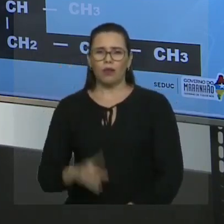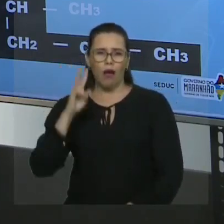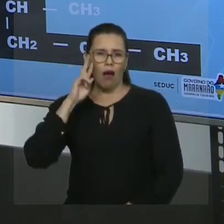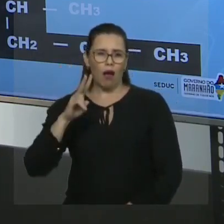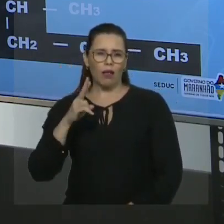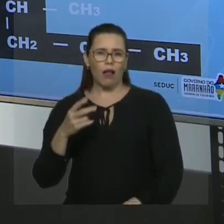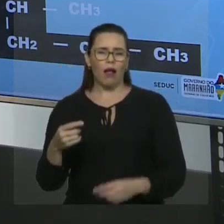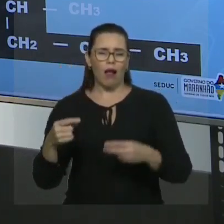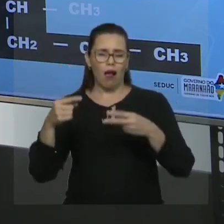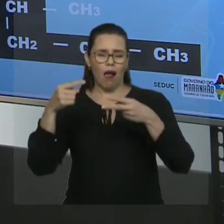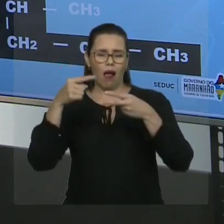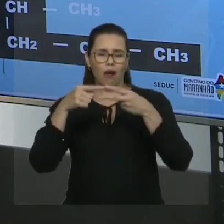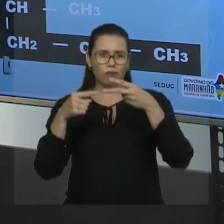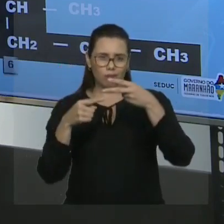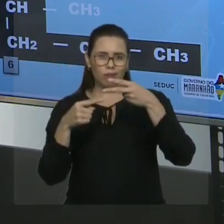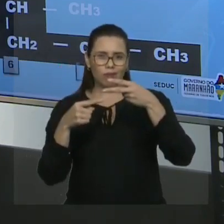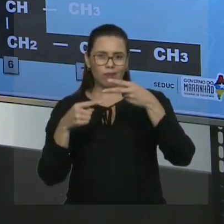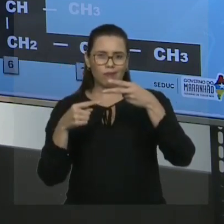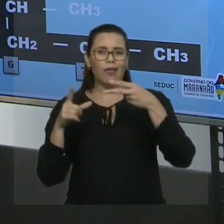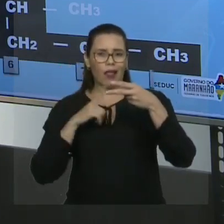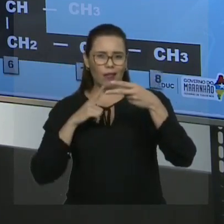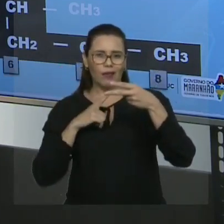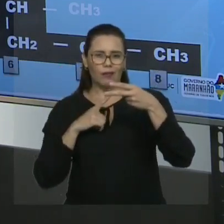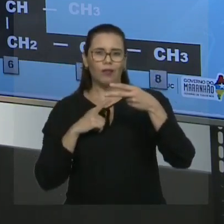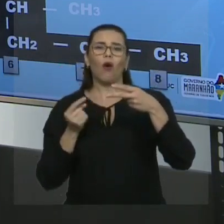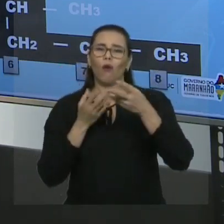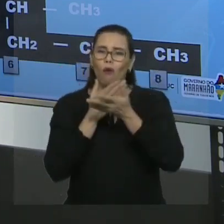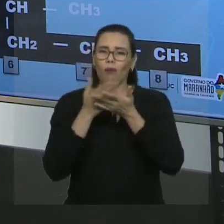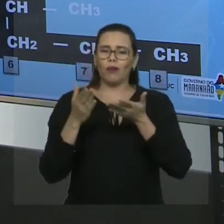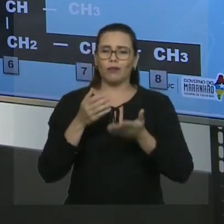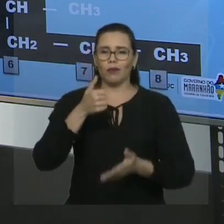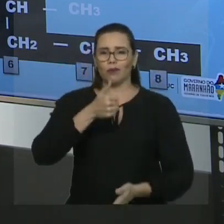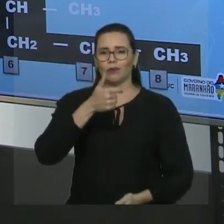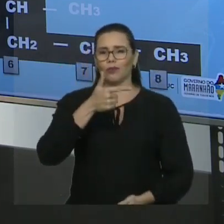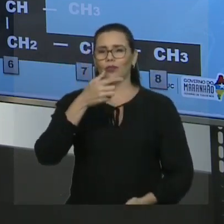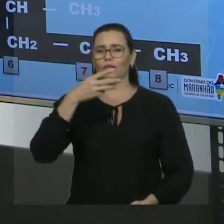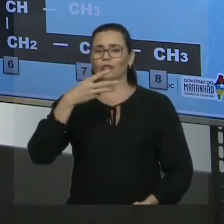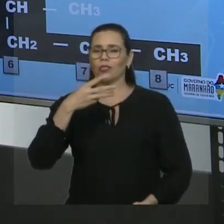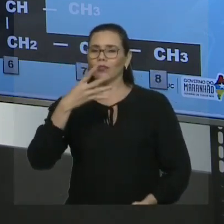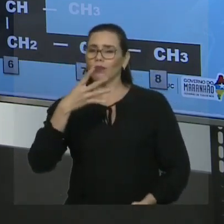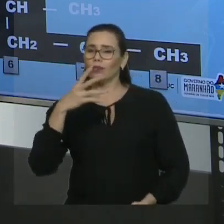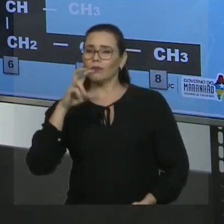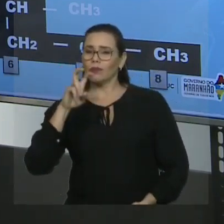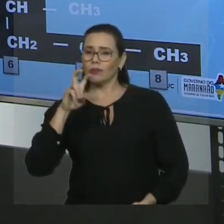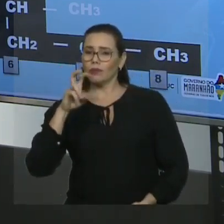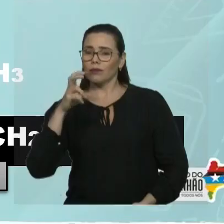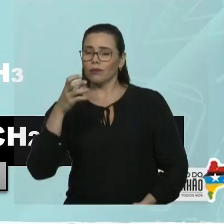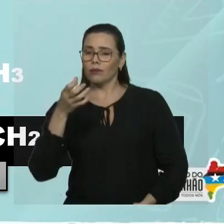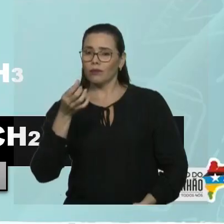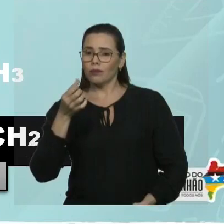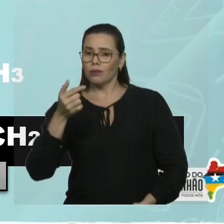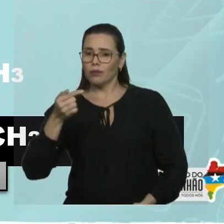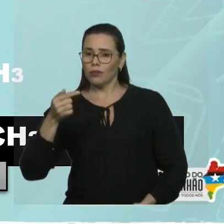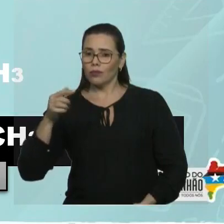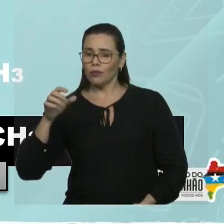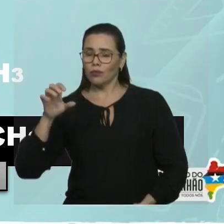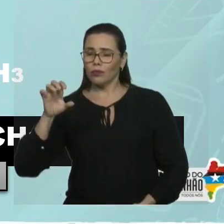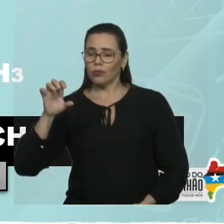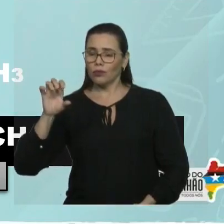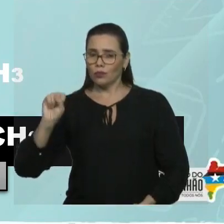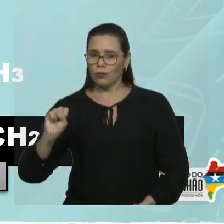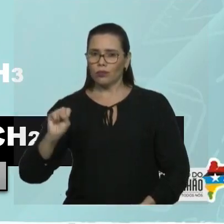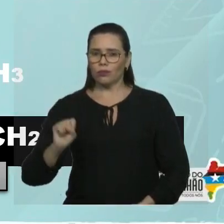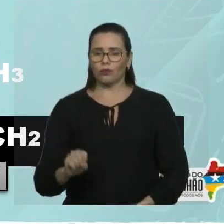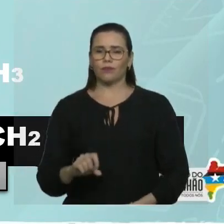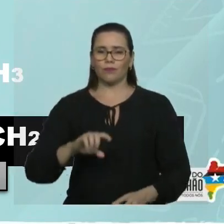numerar? Um, dois, três, quatro, cinco, seis, sete, oito. Então, você, quando trabalha com cadeias ramificadas, a primeira regra